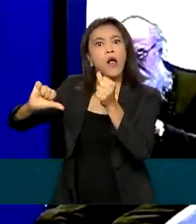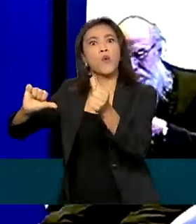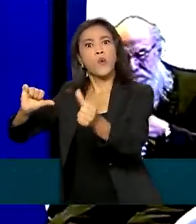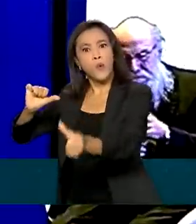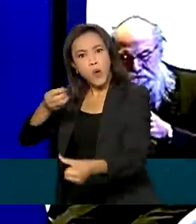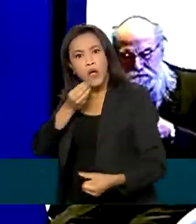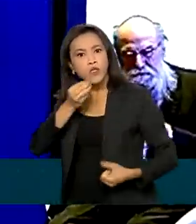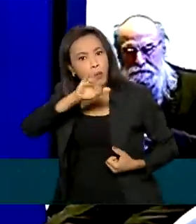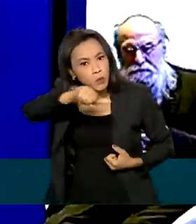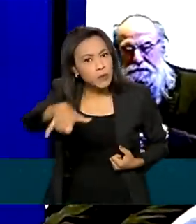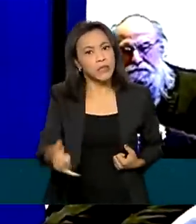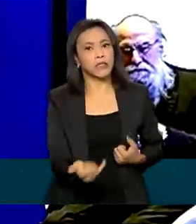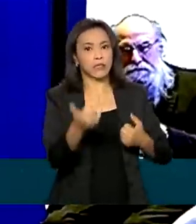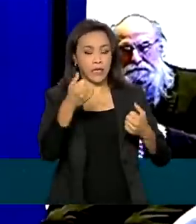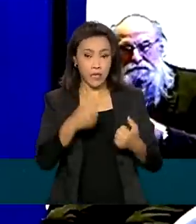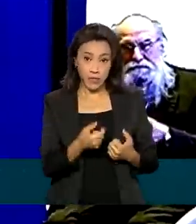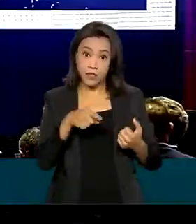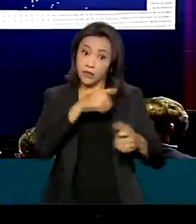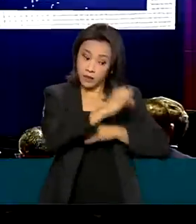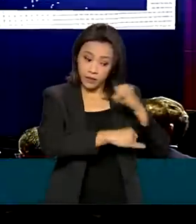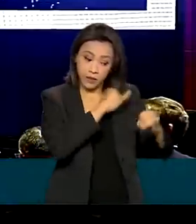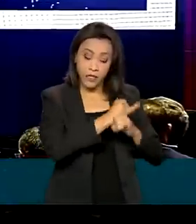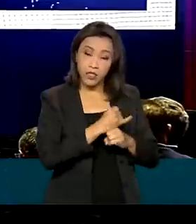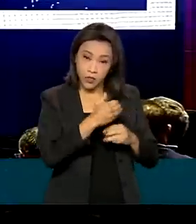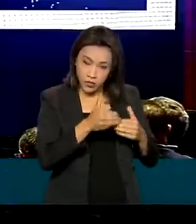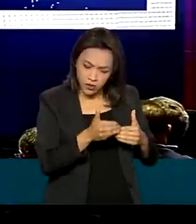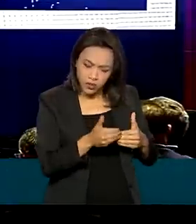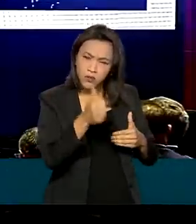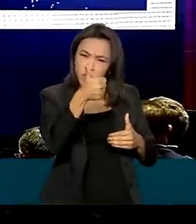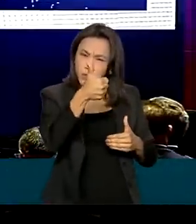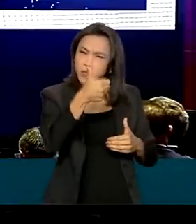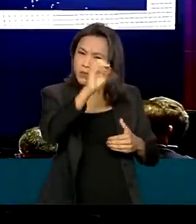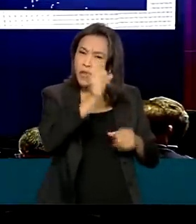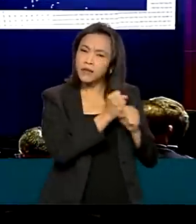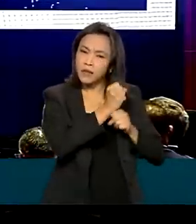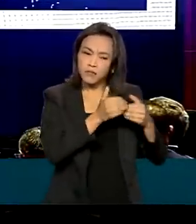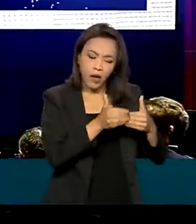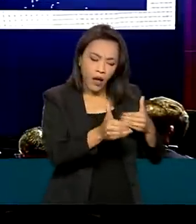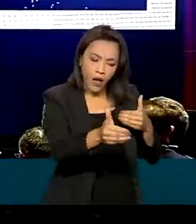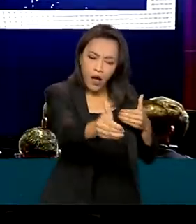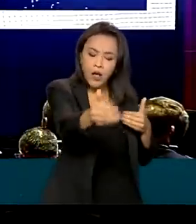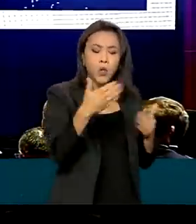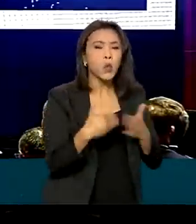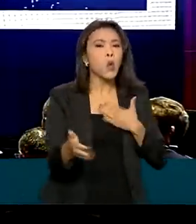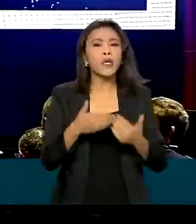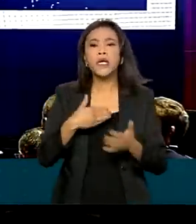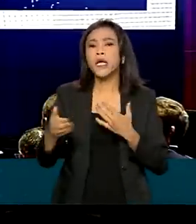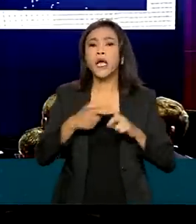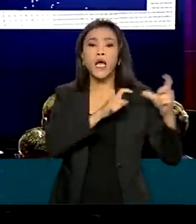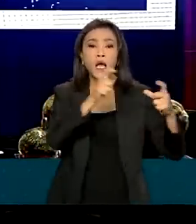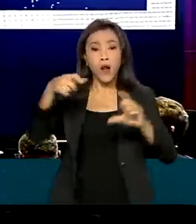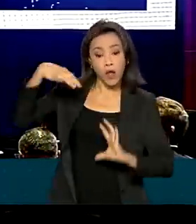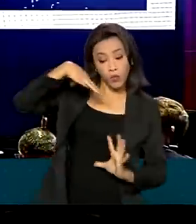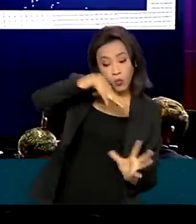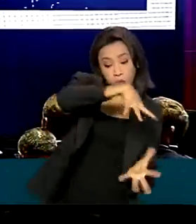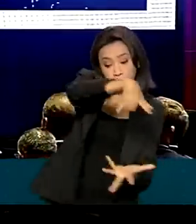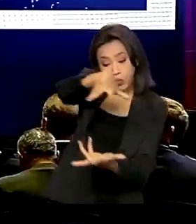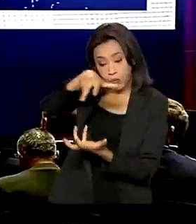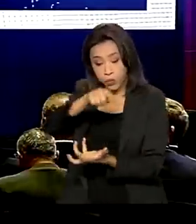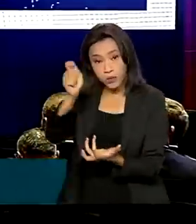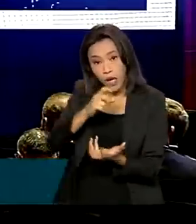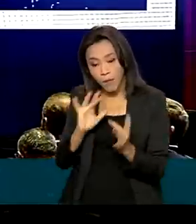internet. Para ele, na próxima década, vai ser possível se conectar de qualquer lugar do planeta. Na próxima década, deve ter